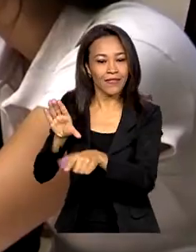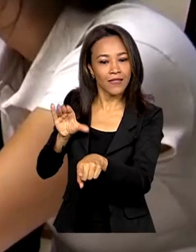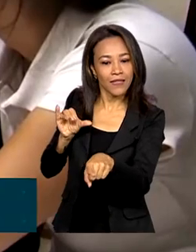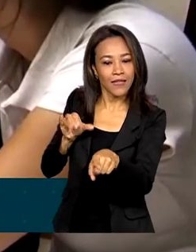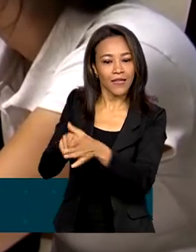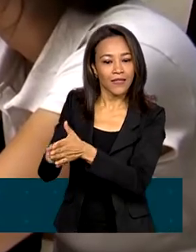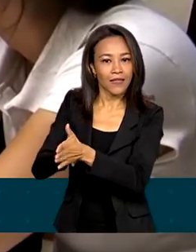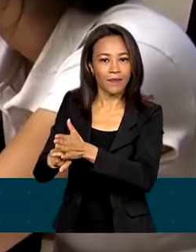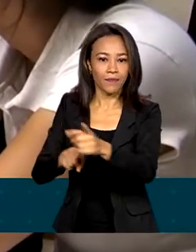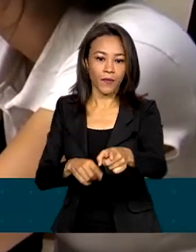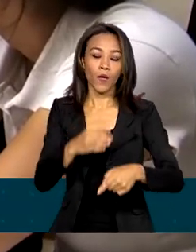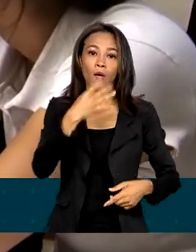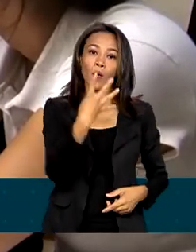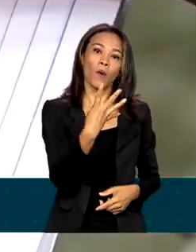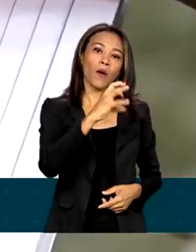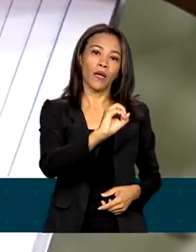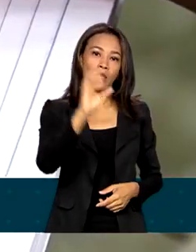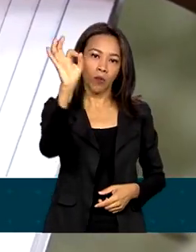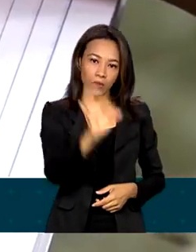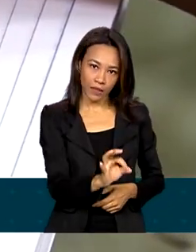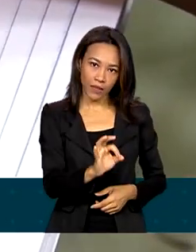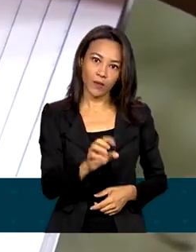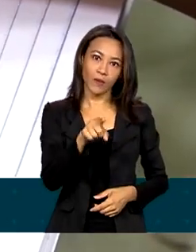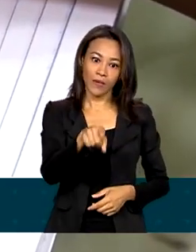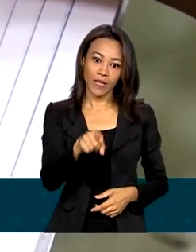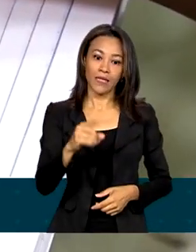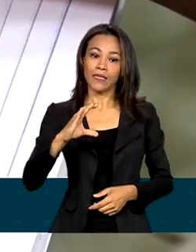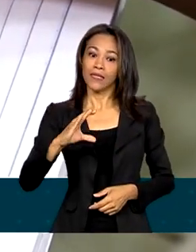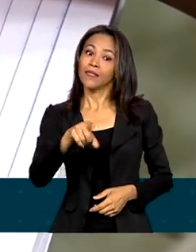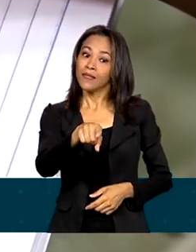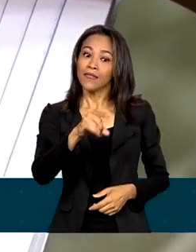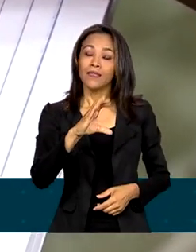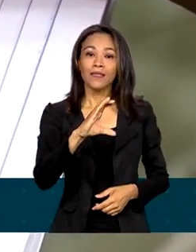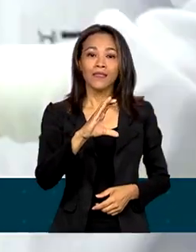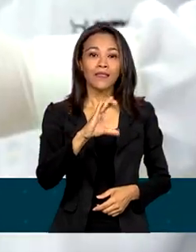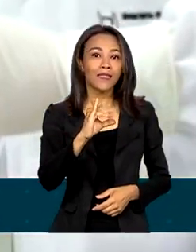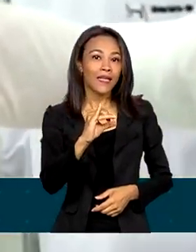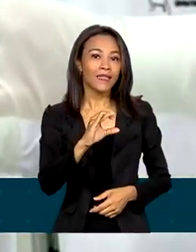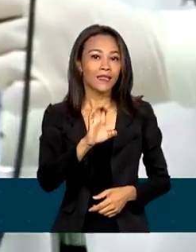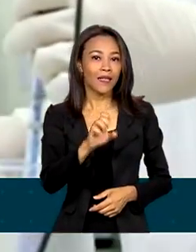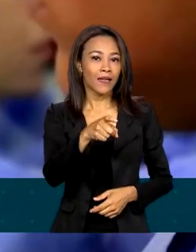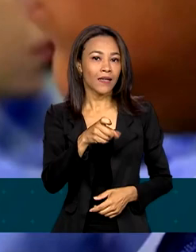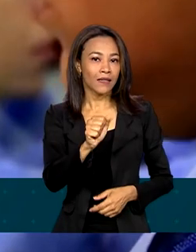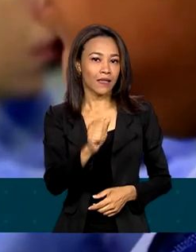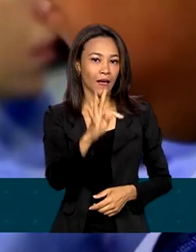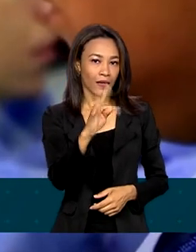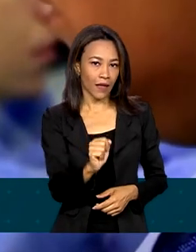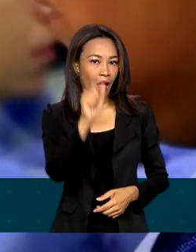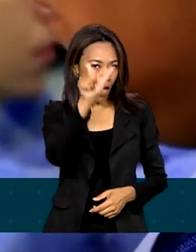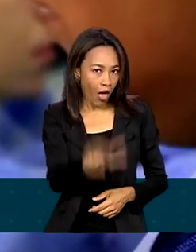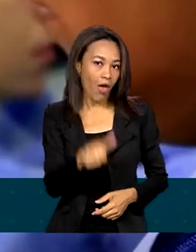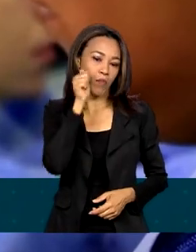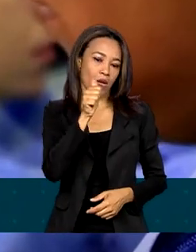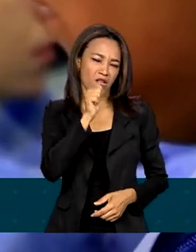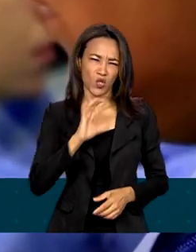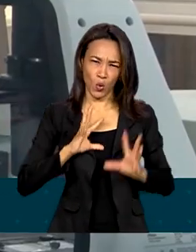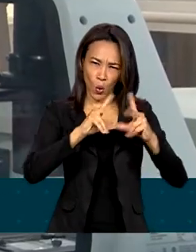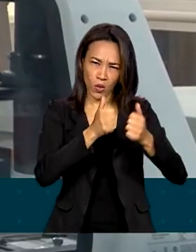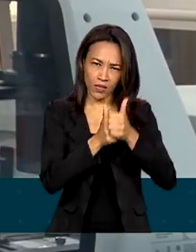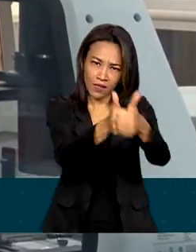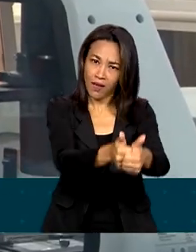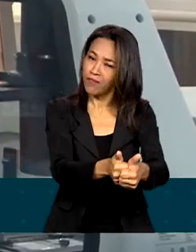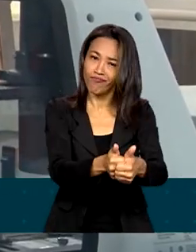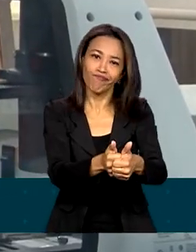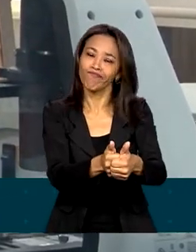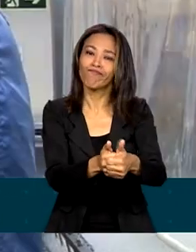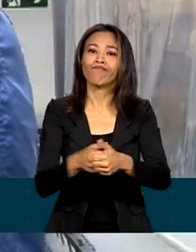dos alunos nas faculdades de ciências exatas são mulheres, mas nem todas seguem carreira. Segundo